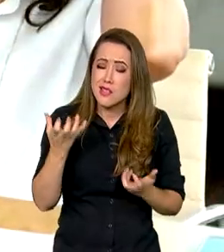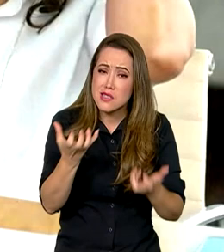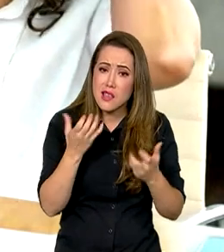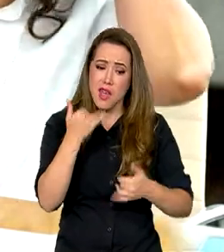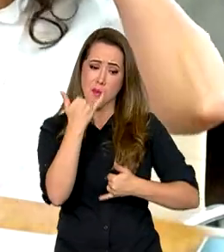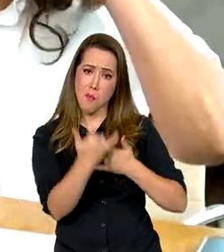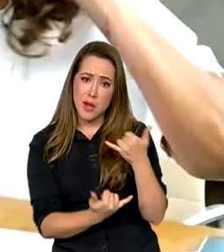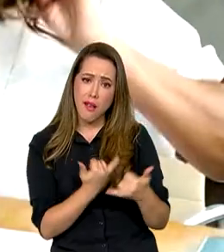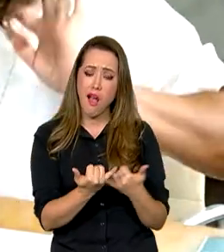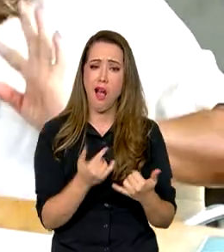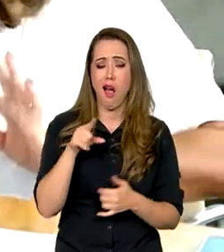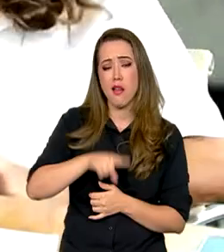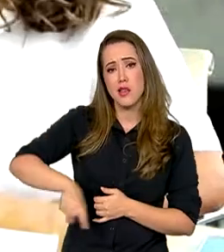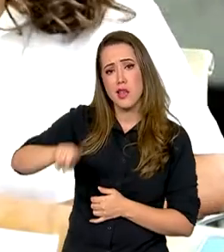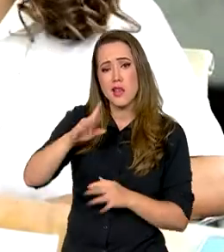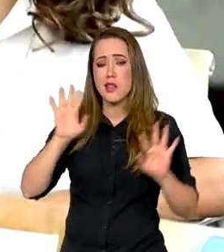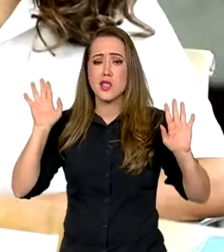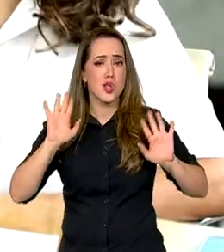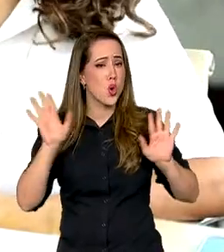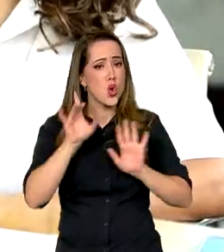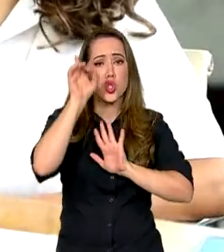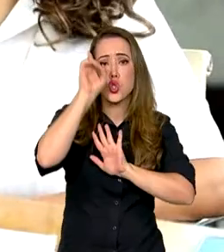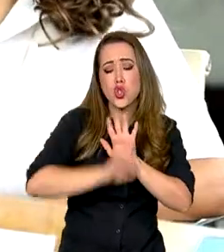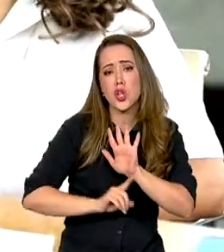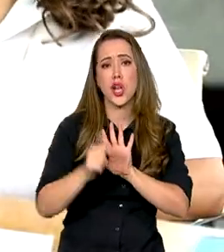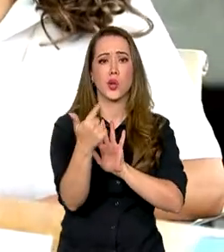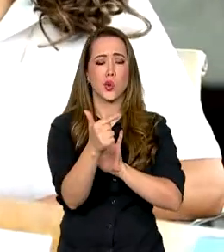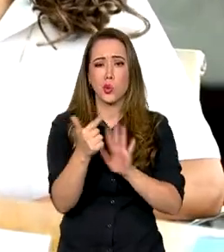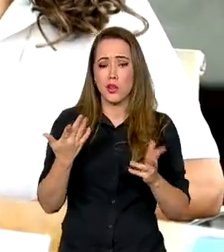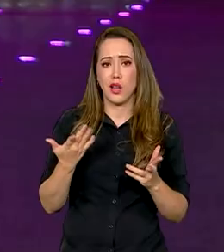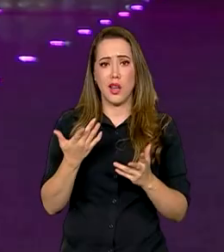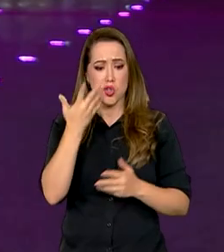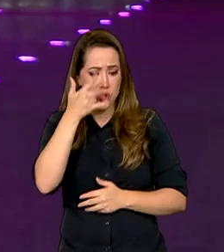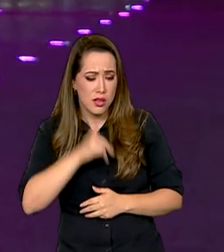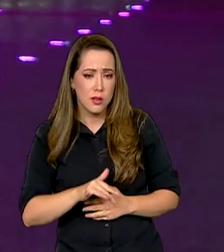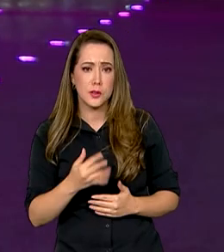brincar, aqueles que não tiveram o direito de ser criança.